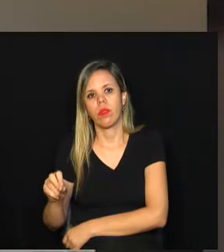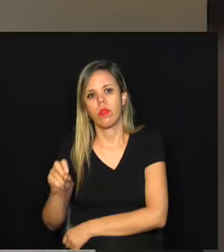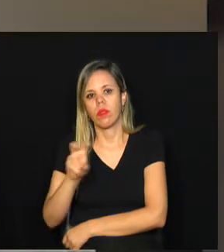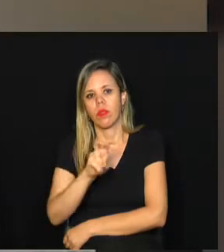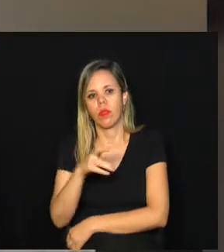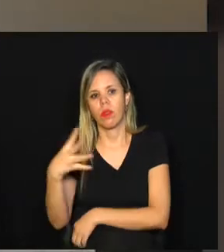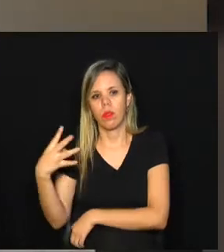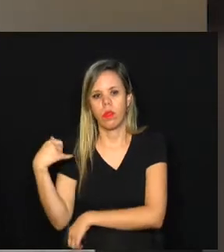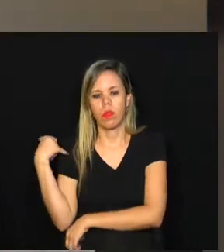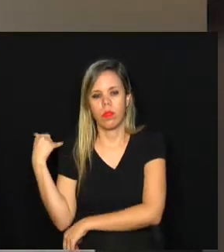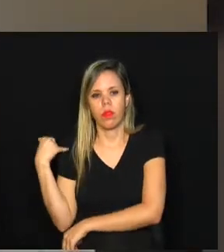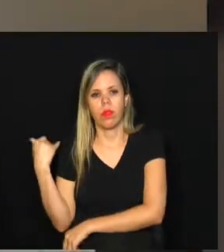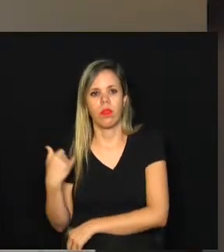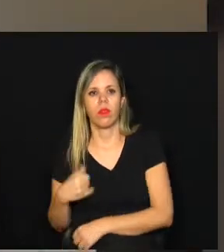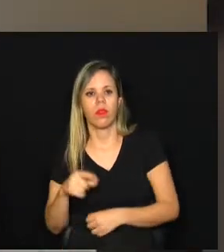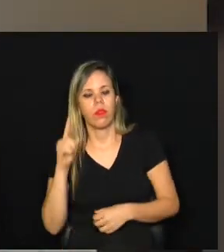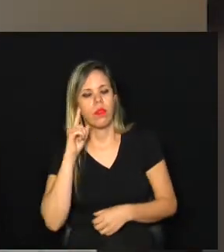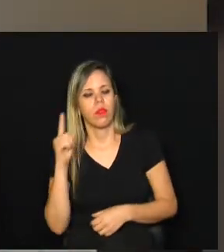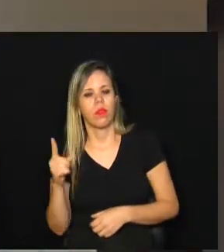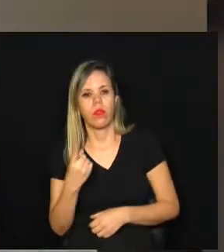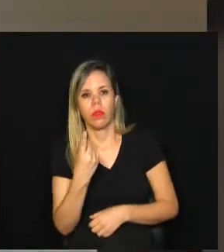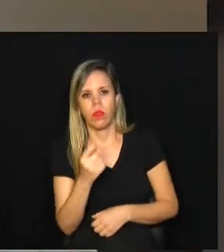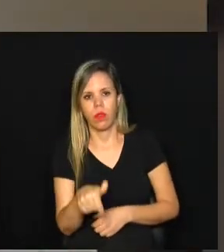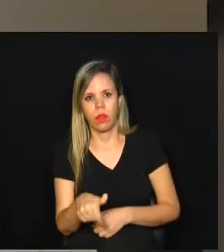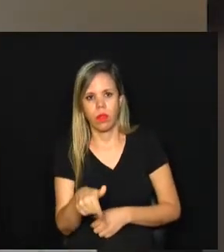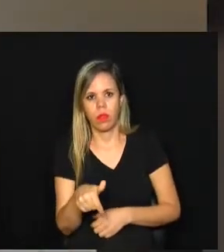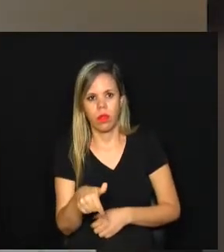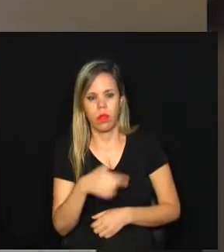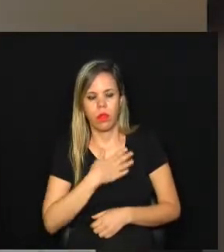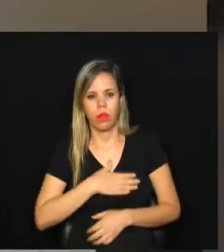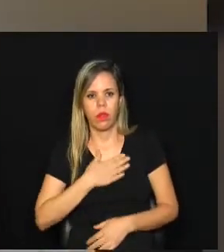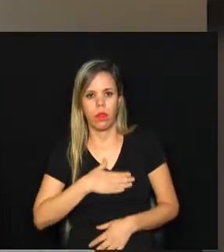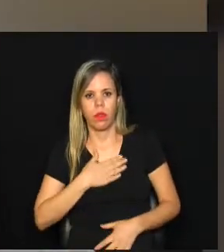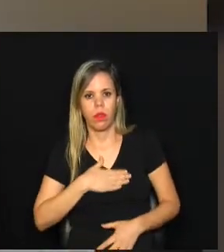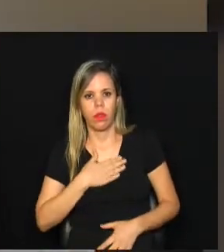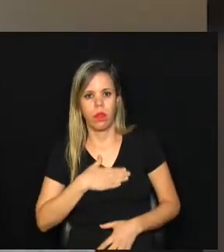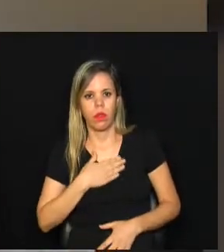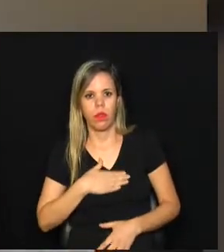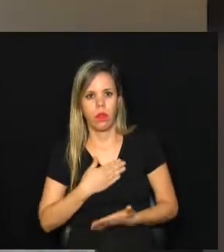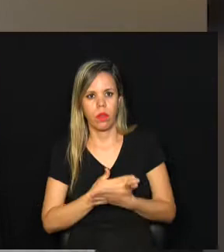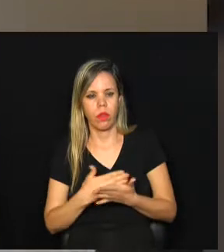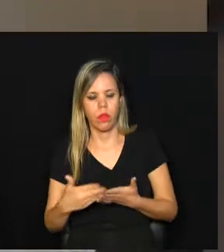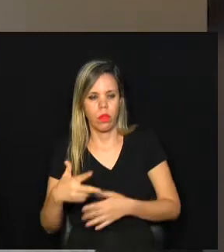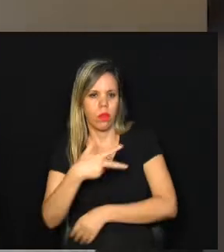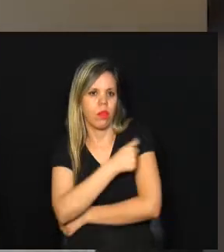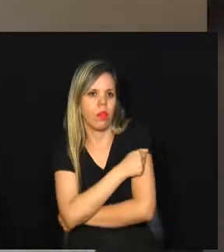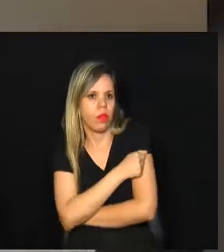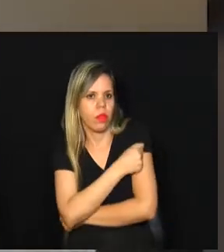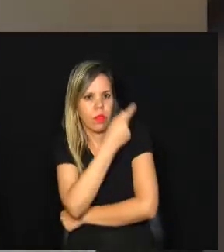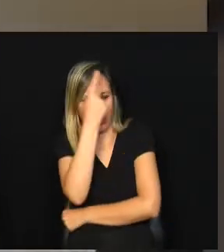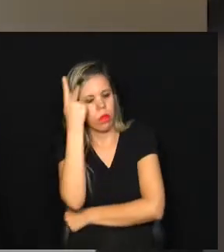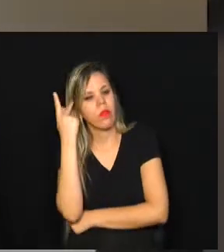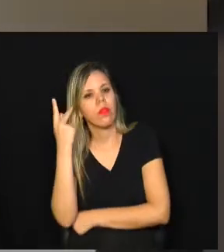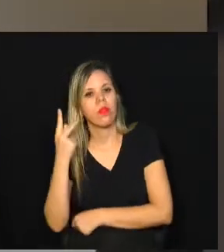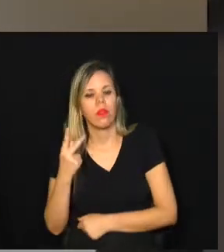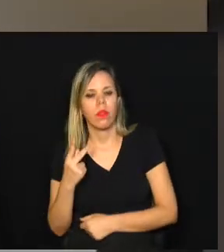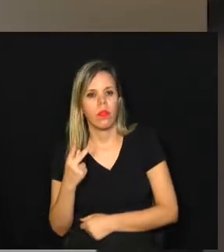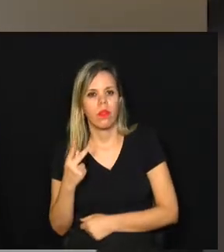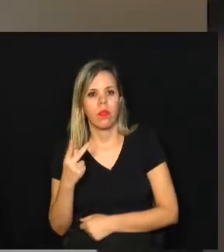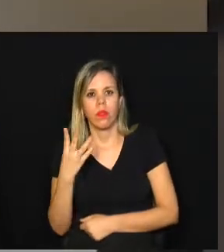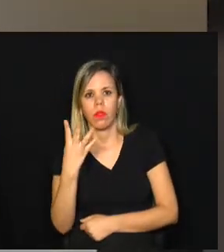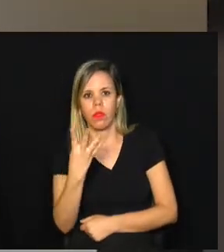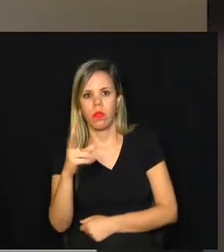anos. E a partir do dia 17 de agosto, começaremos a vacinação das pessoas entre